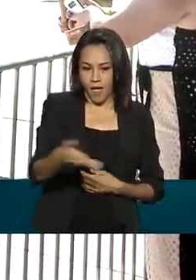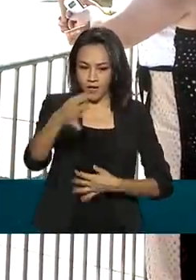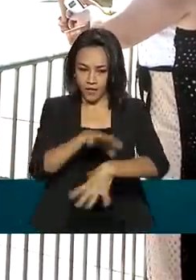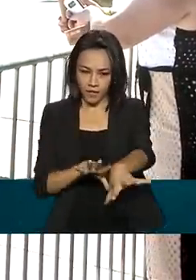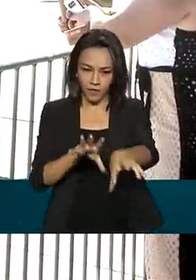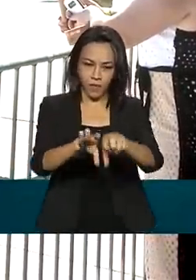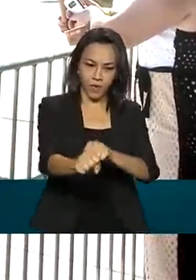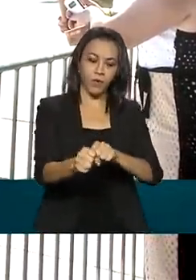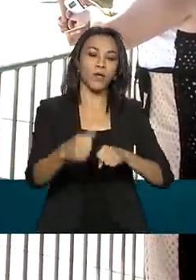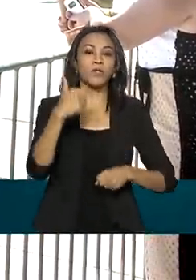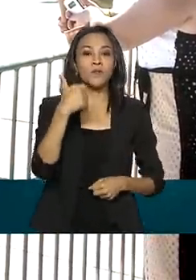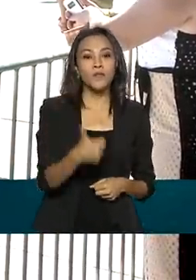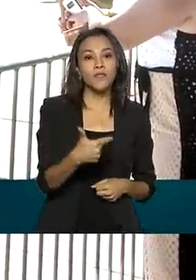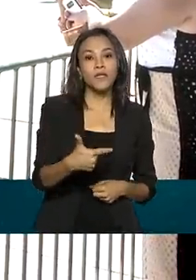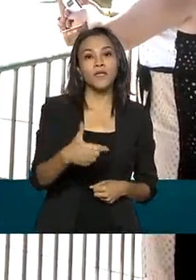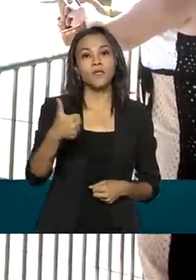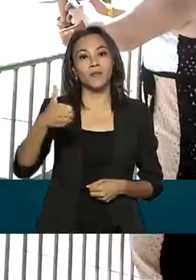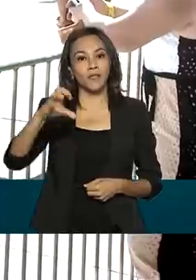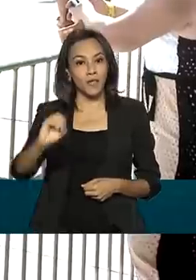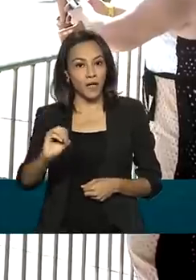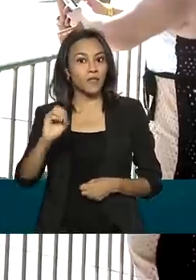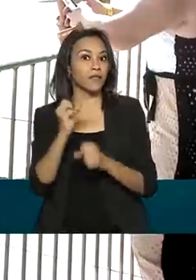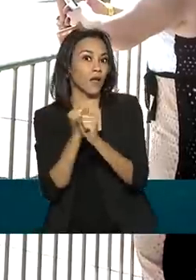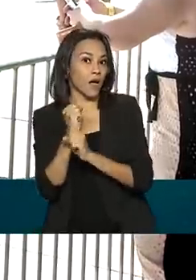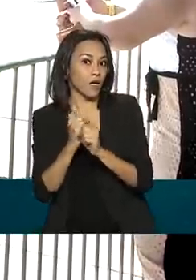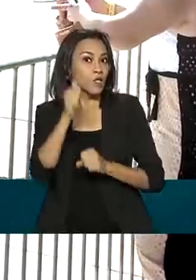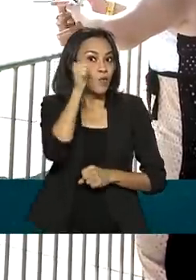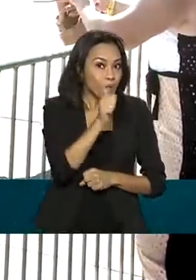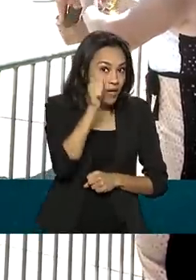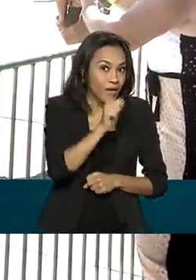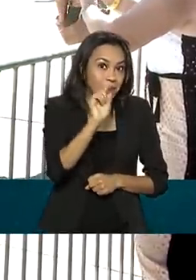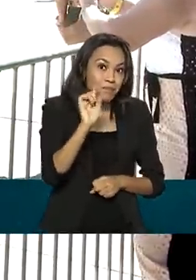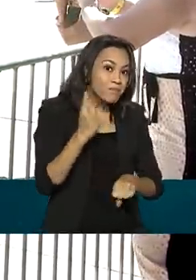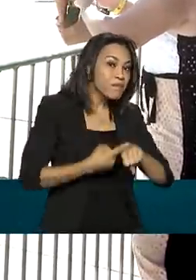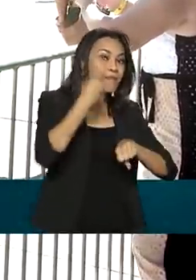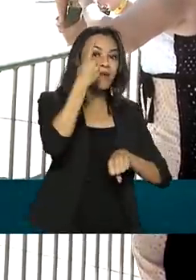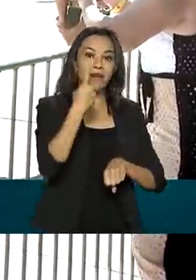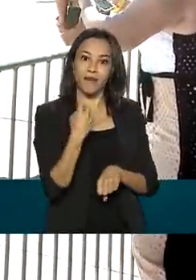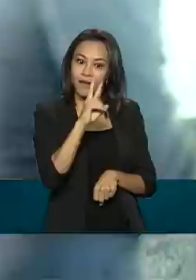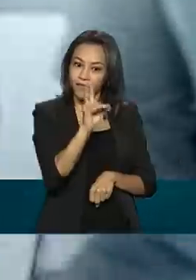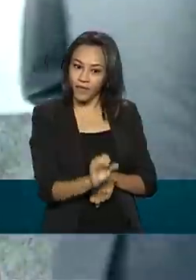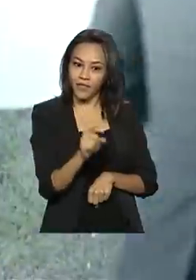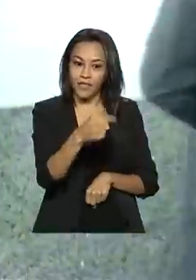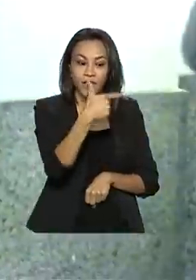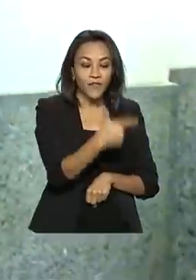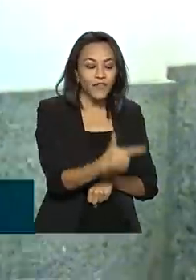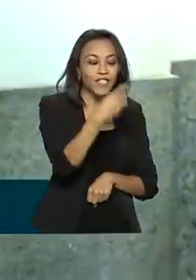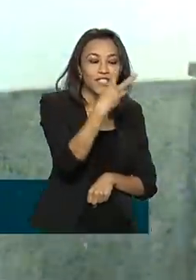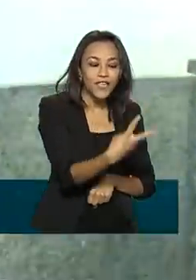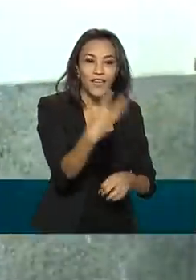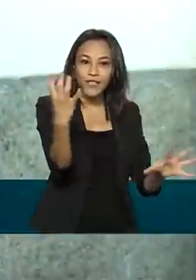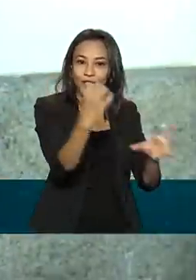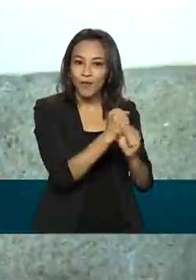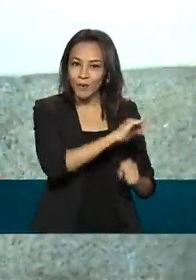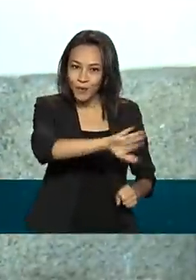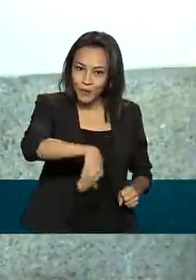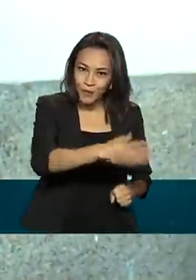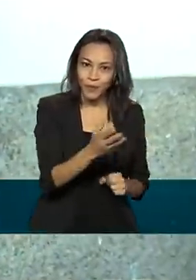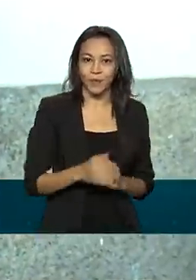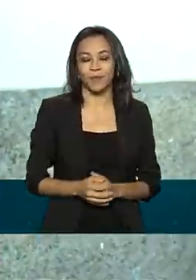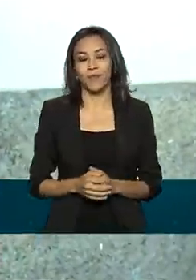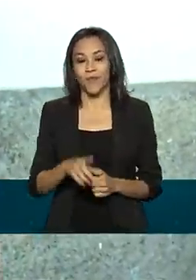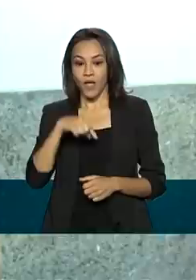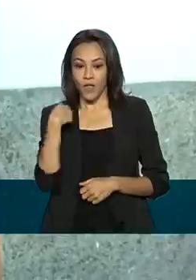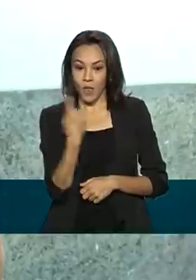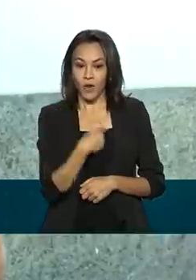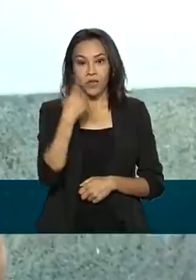210 anos, mas pela primeira vez, mulheres serão formadas. 23 no total. É uma emoção muito grande, né? A gente começou aqui